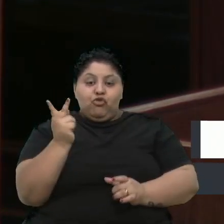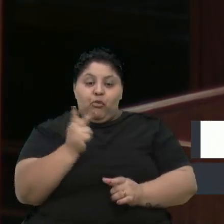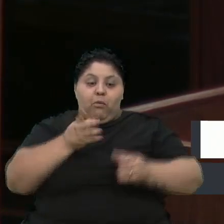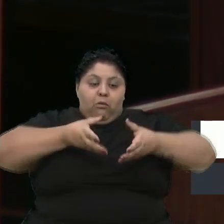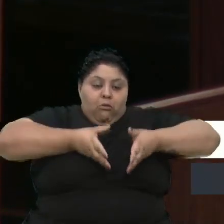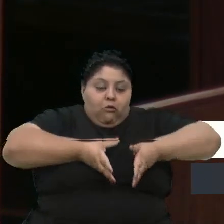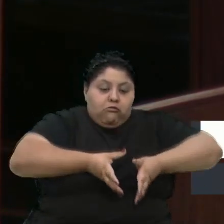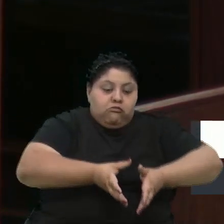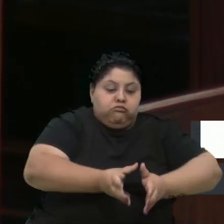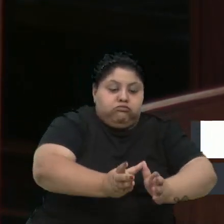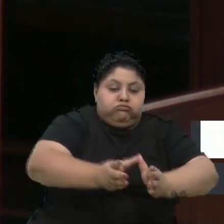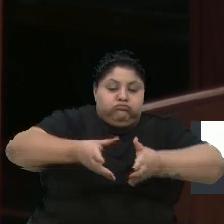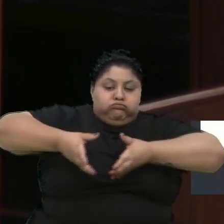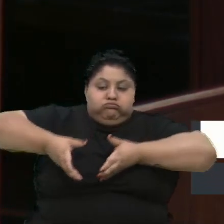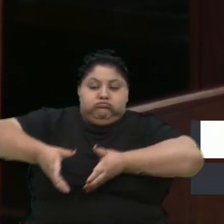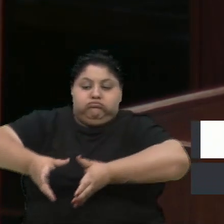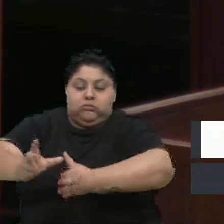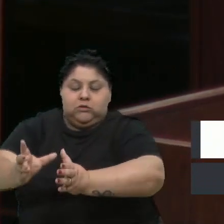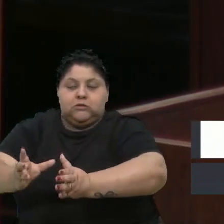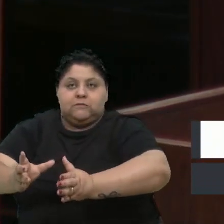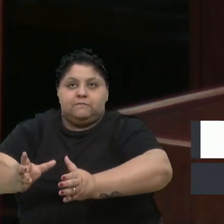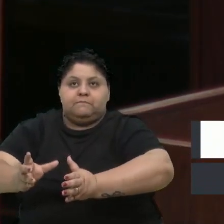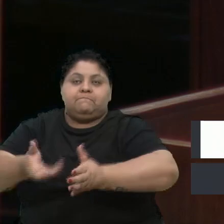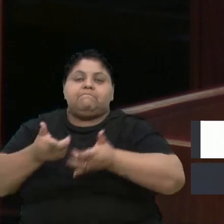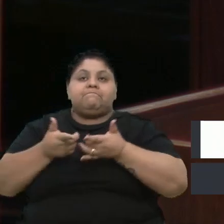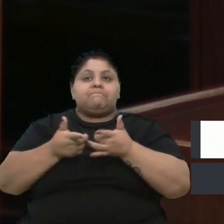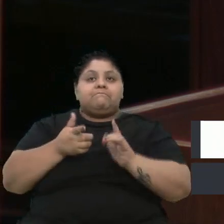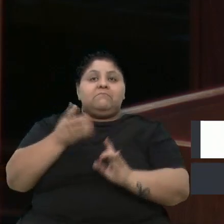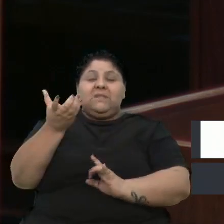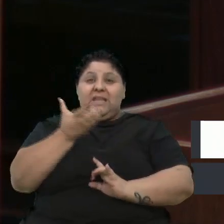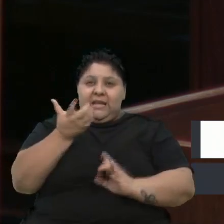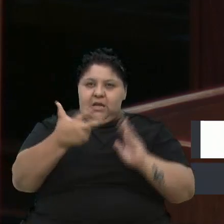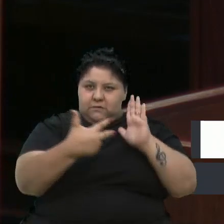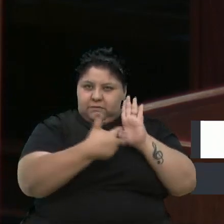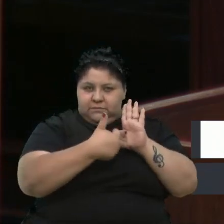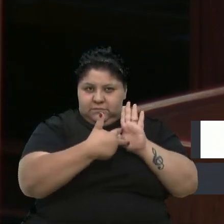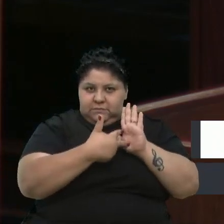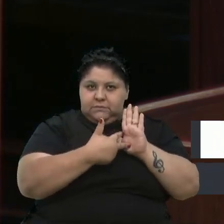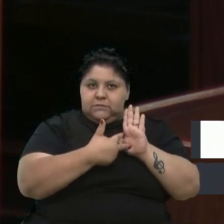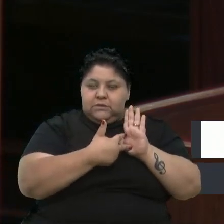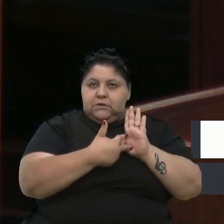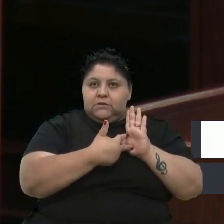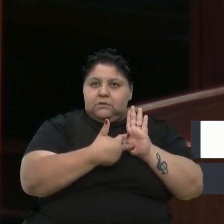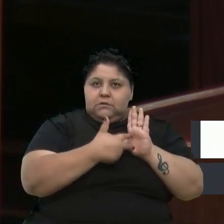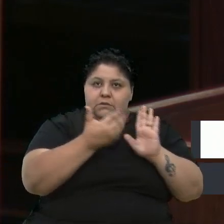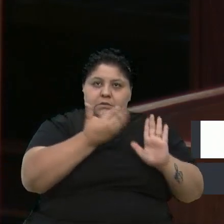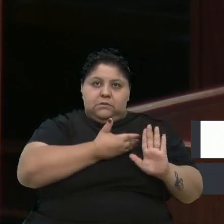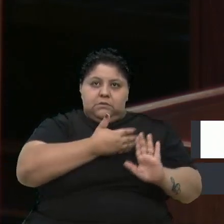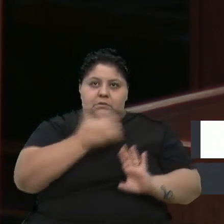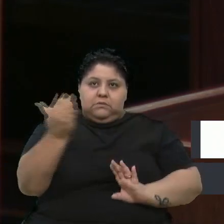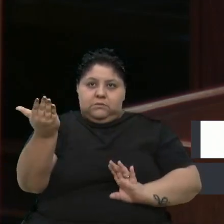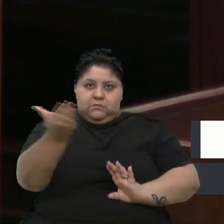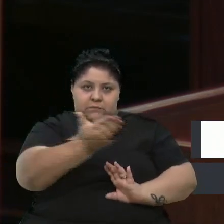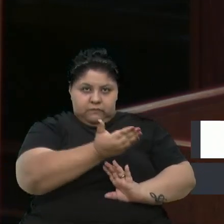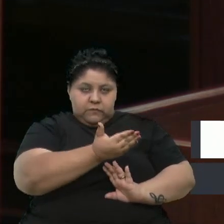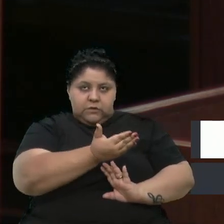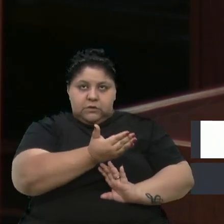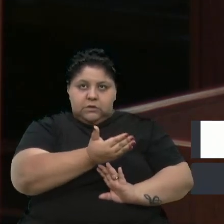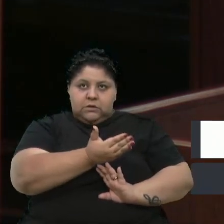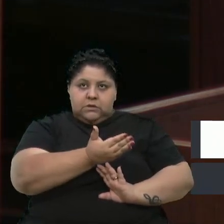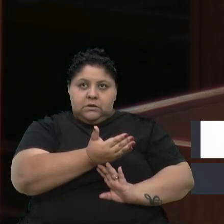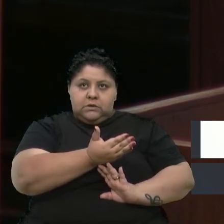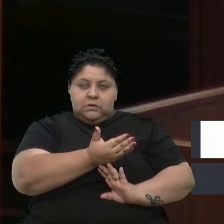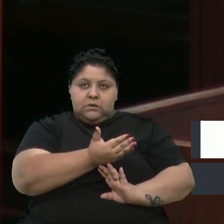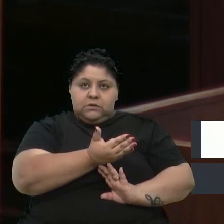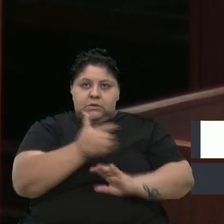BR-116. Mas eu quero chamar a atenção dos meus amigos, colegas vereadores. A